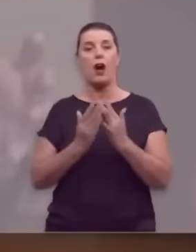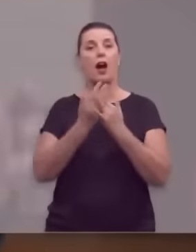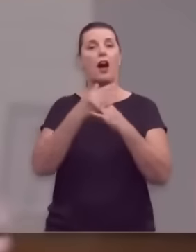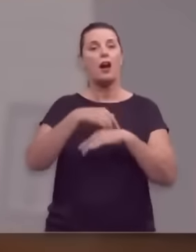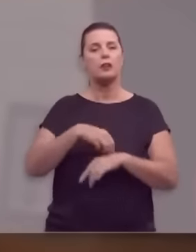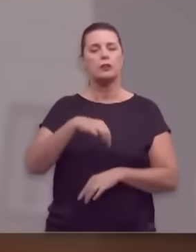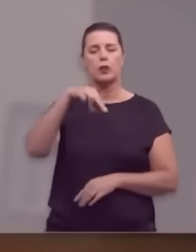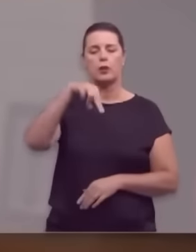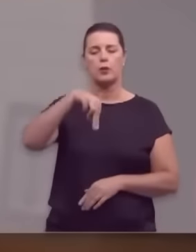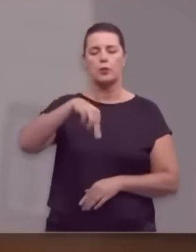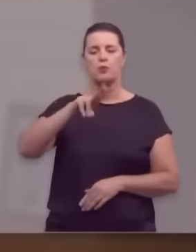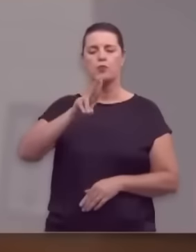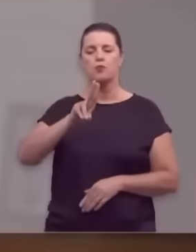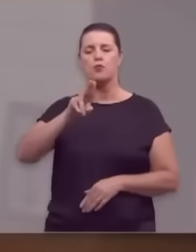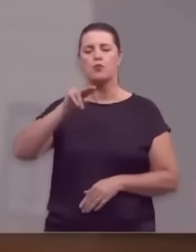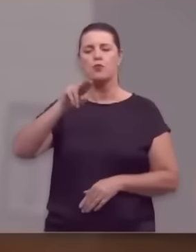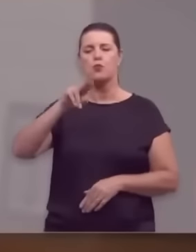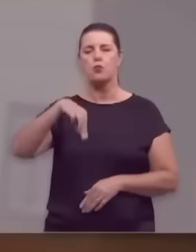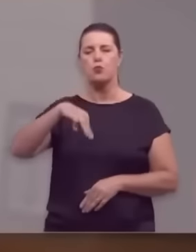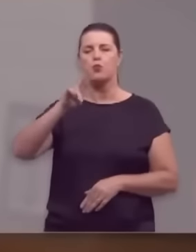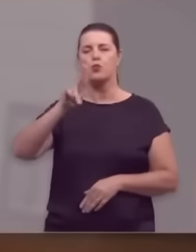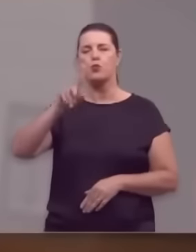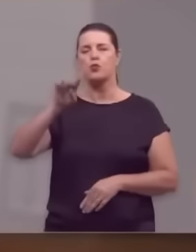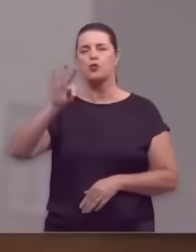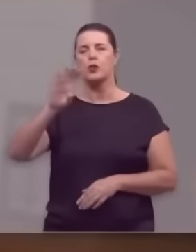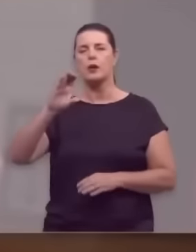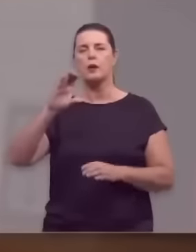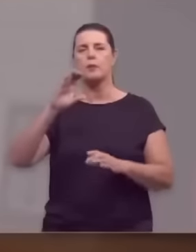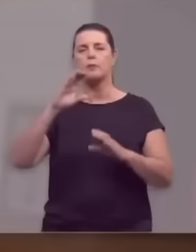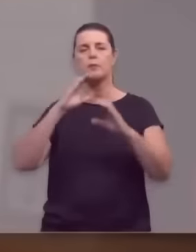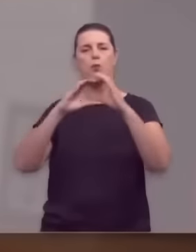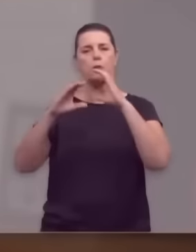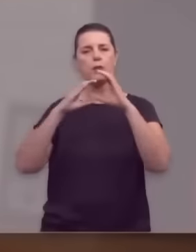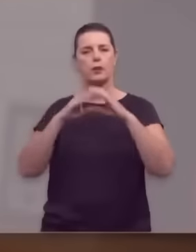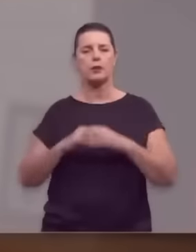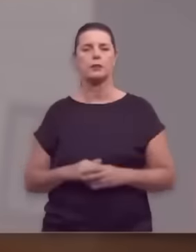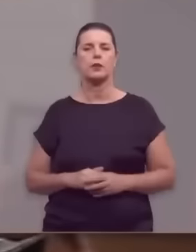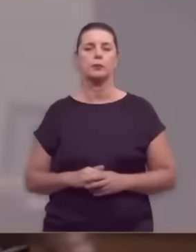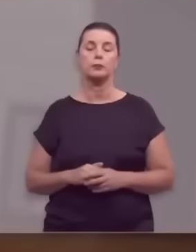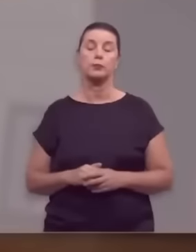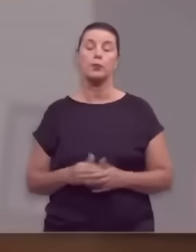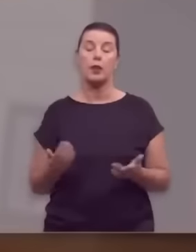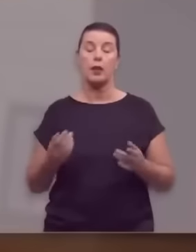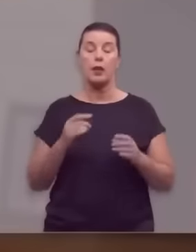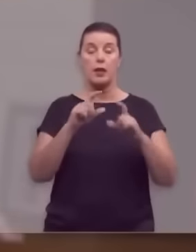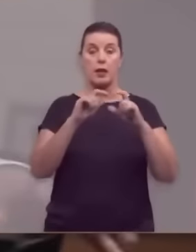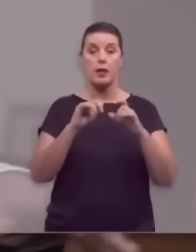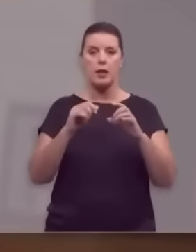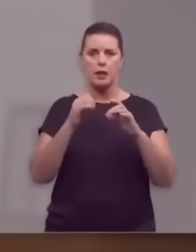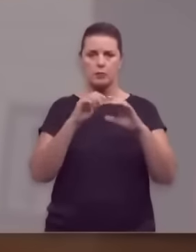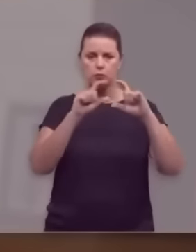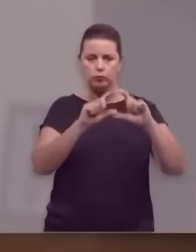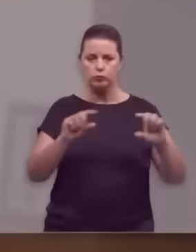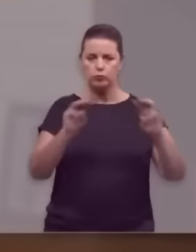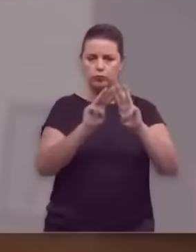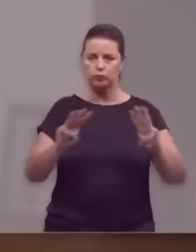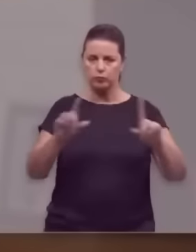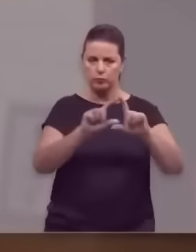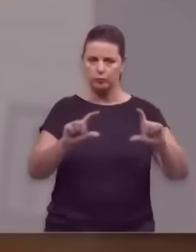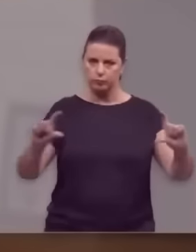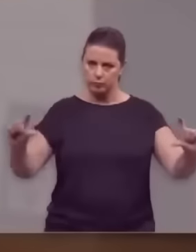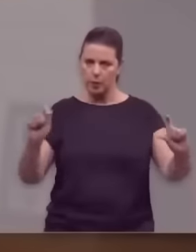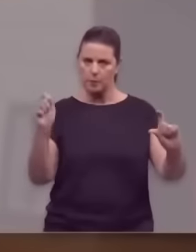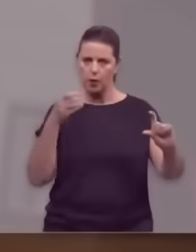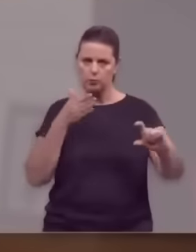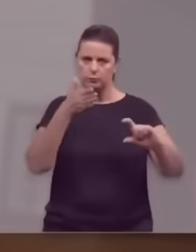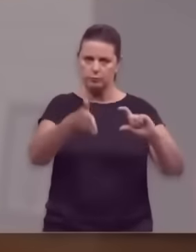da nossa multiplataforma de comunicação, a IPB Múltiplo. O endere está aparecendo aqui na tela, você